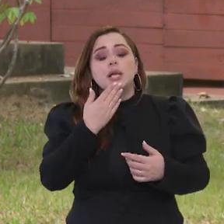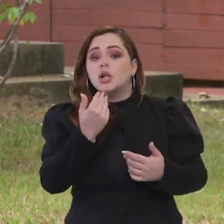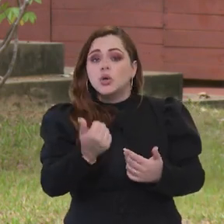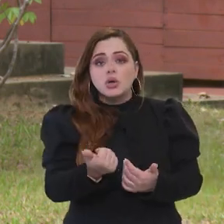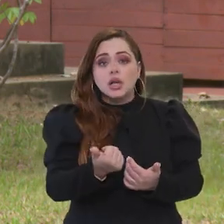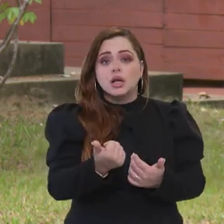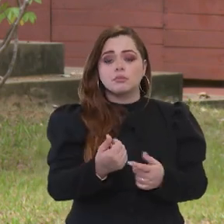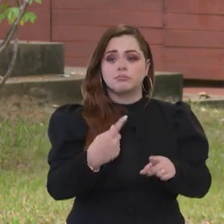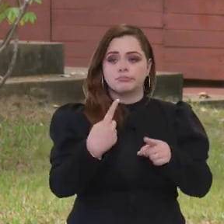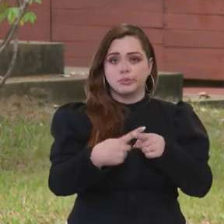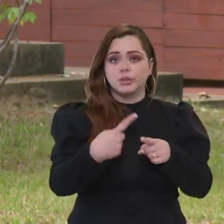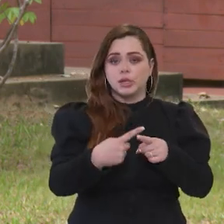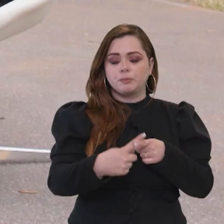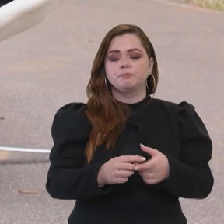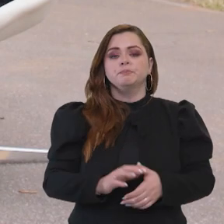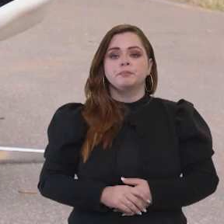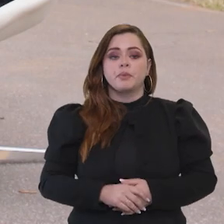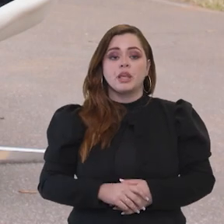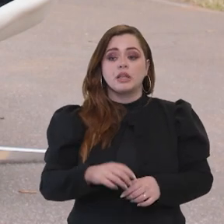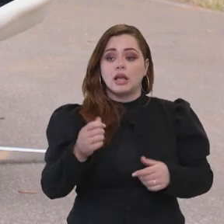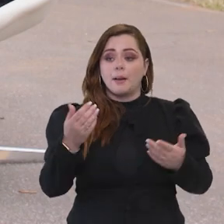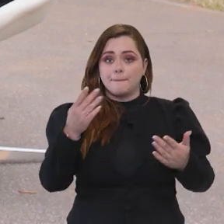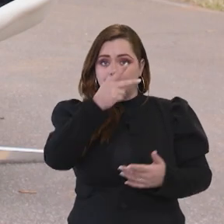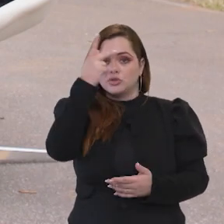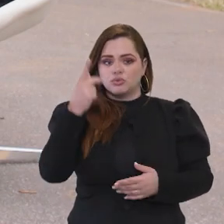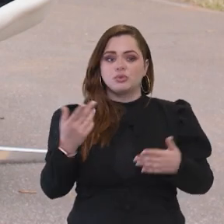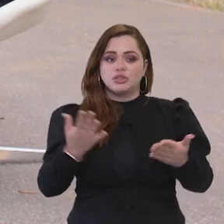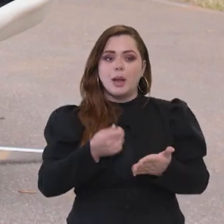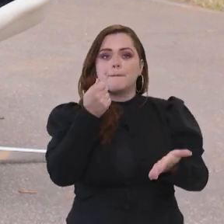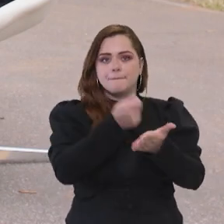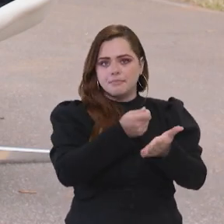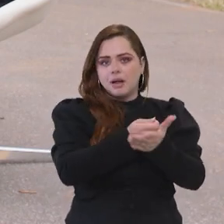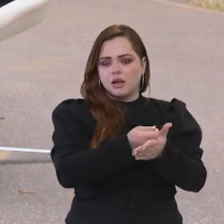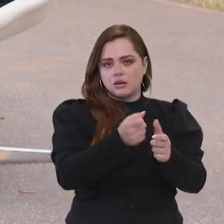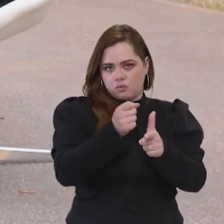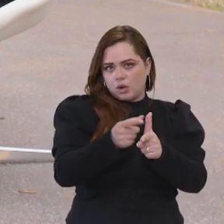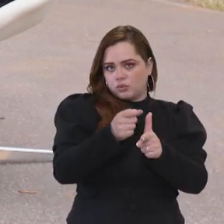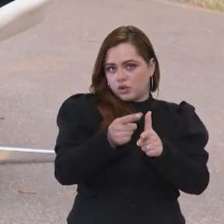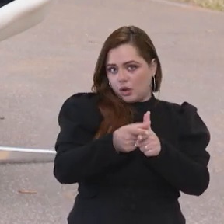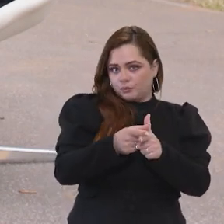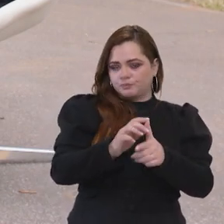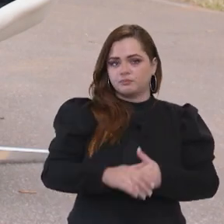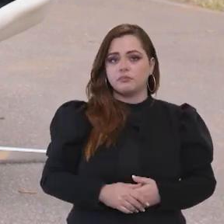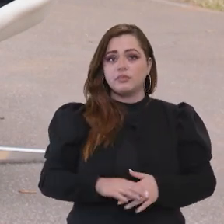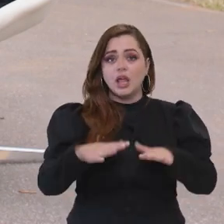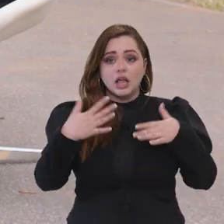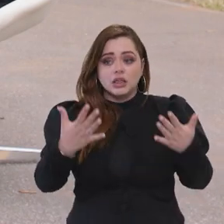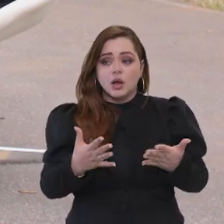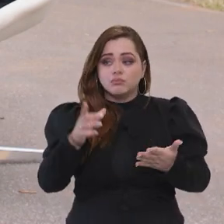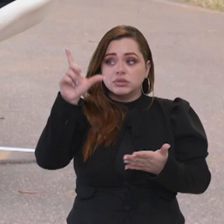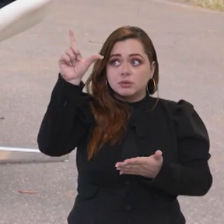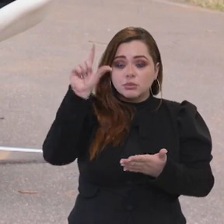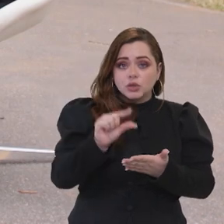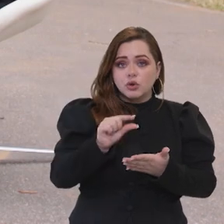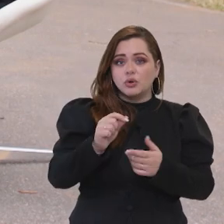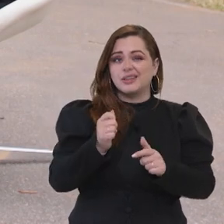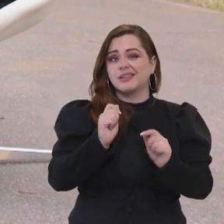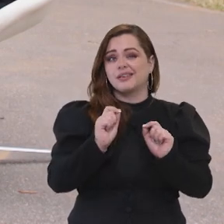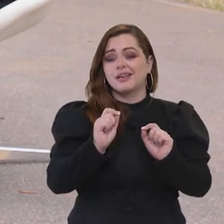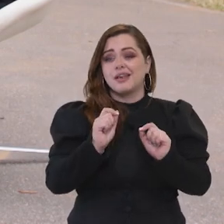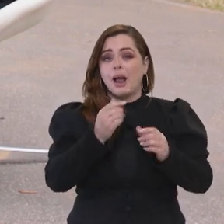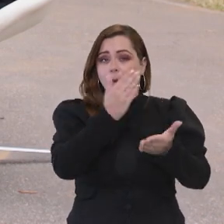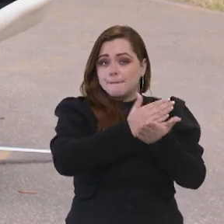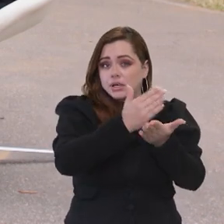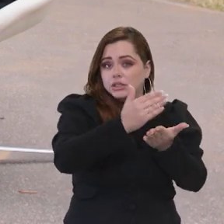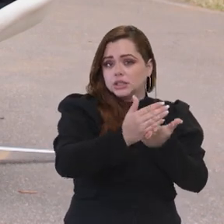dinheiro para pagar a parcela porque elas já pagam aluguel. Muitas das vezes, a parcela vai até ser menor do que elas estão pagando de aluguel.